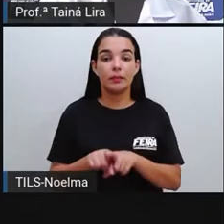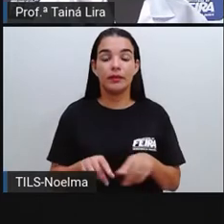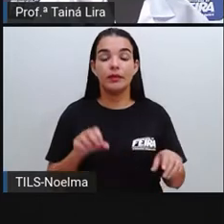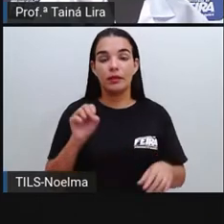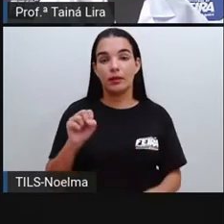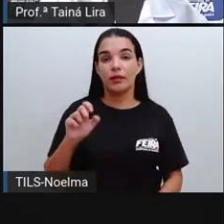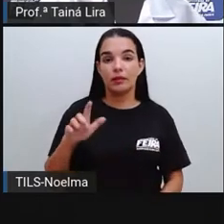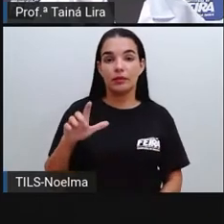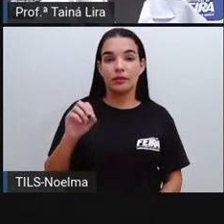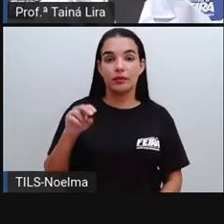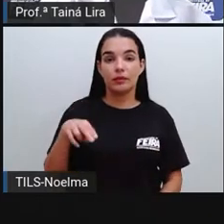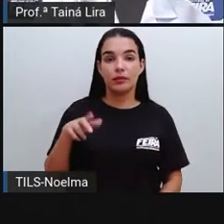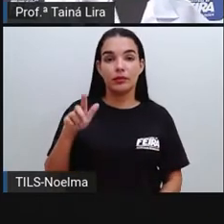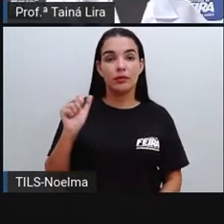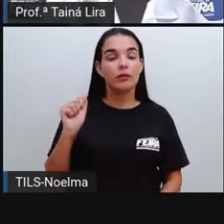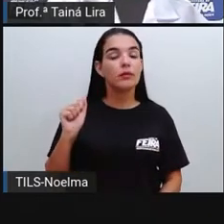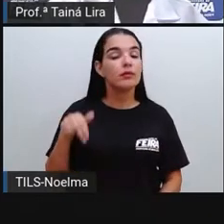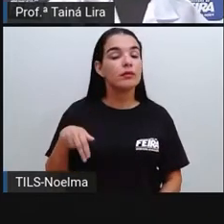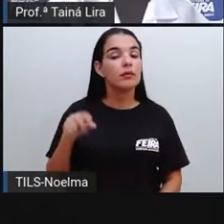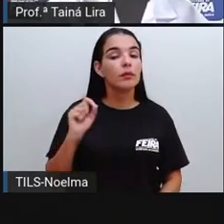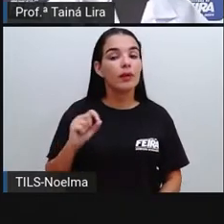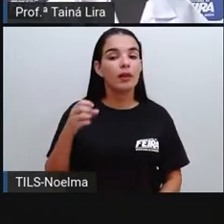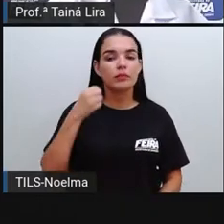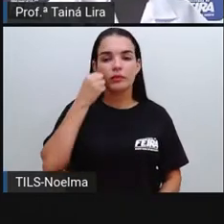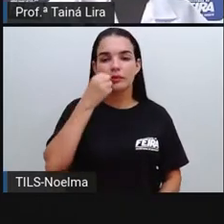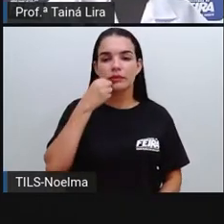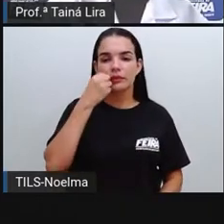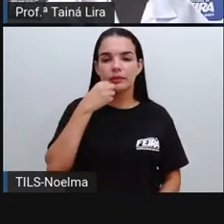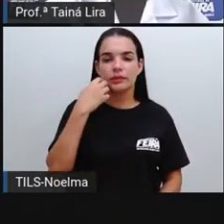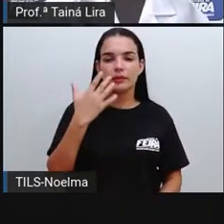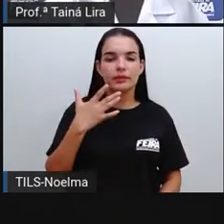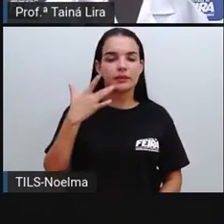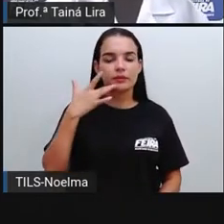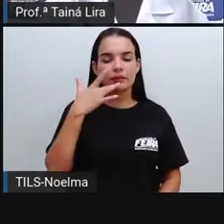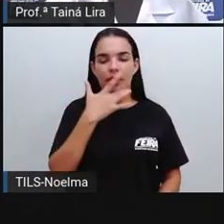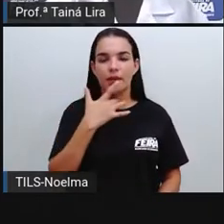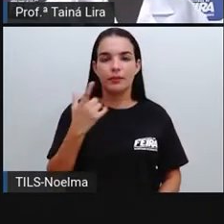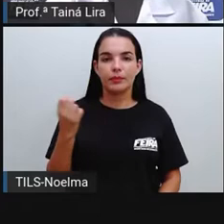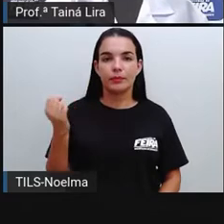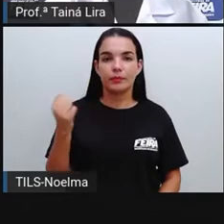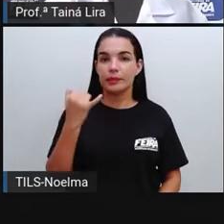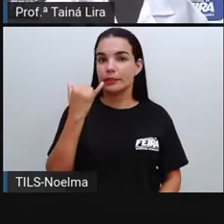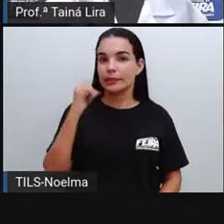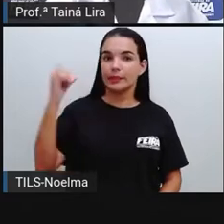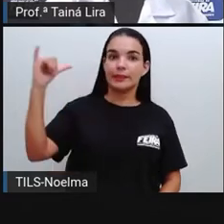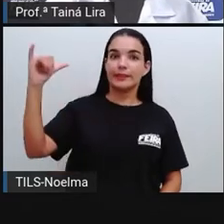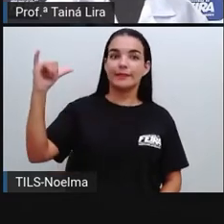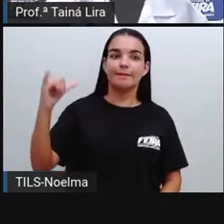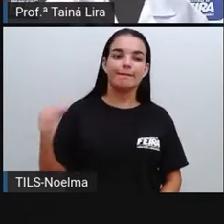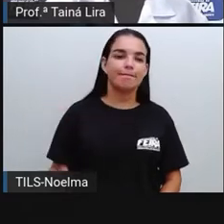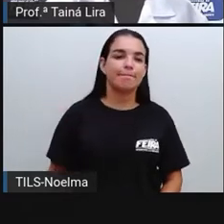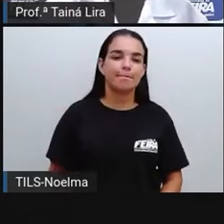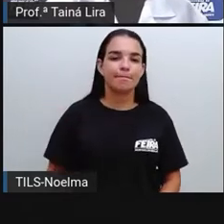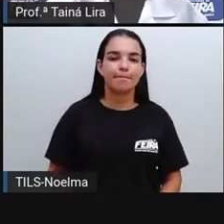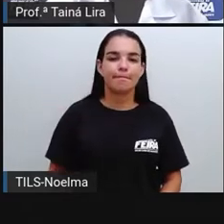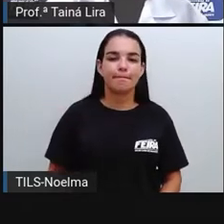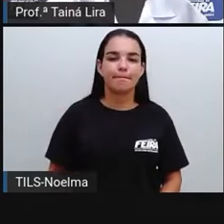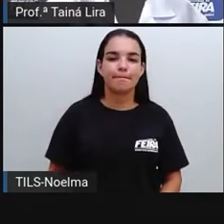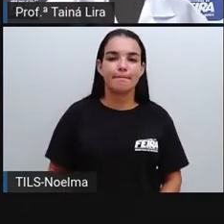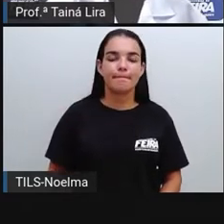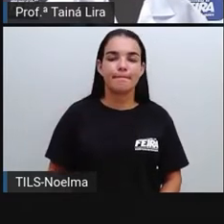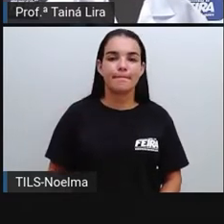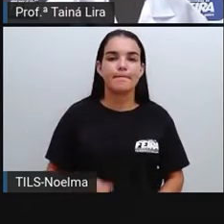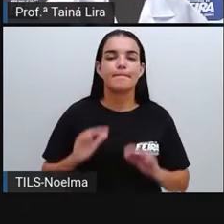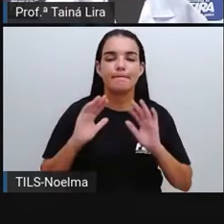que é o sabor da energia. Pessoal, nós já vimos, né? O que é slogan